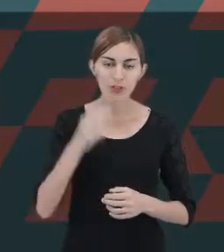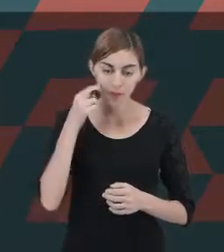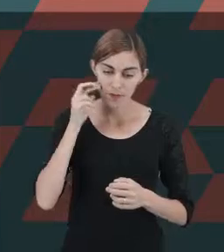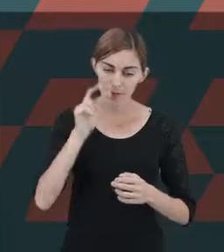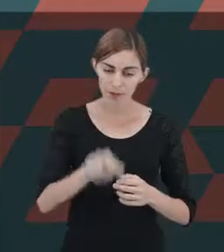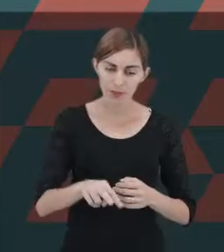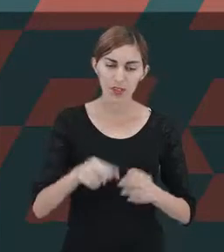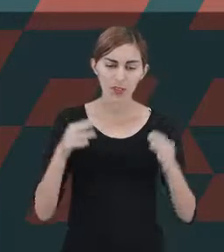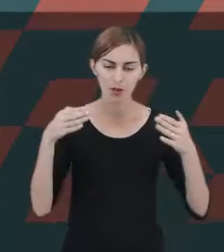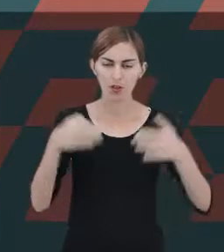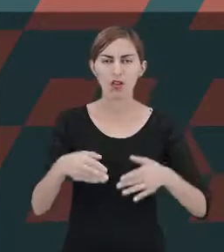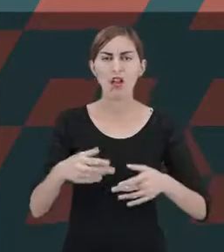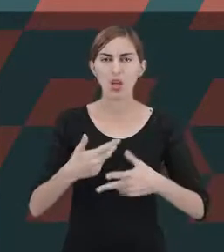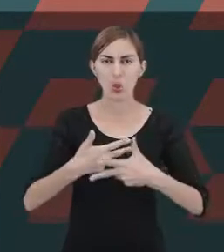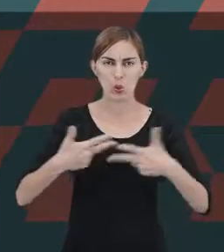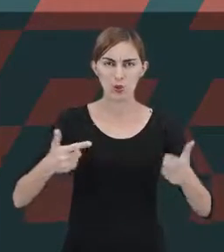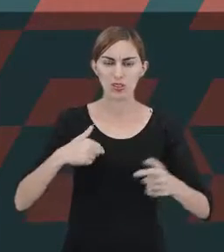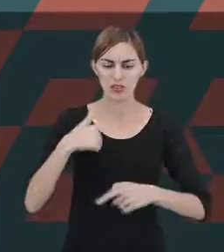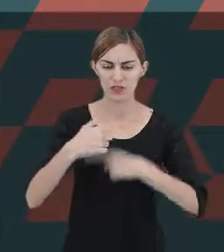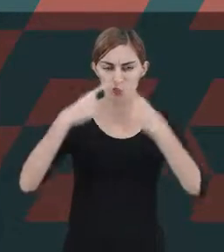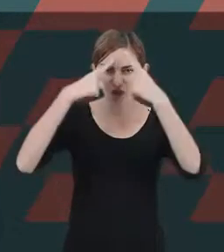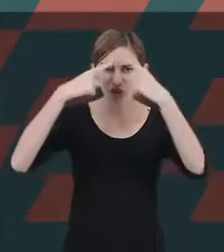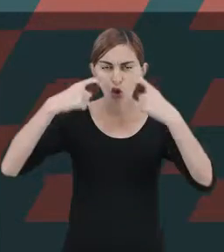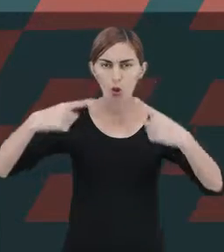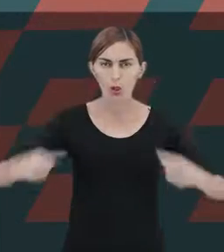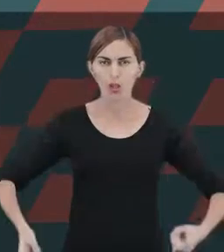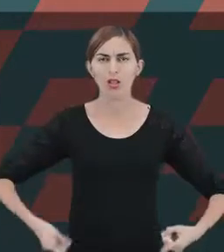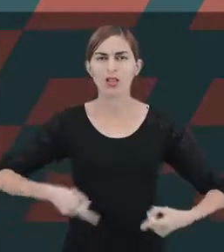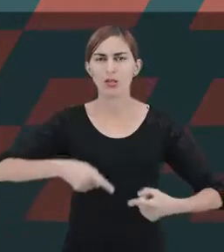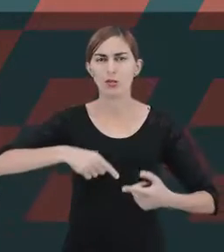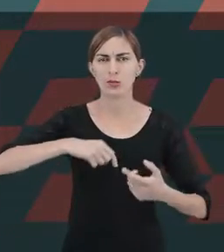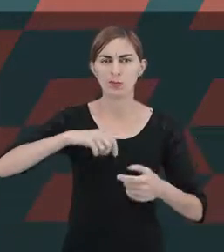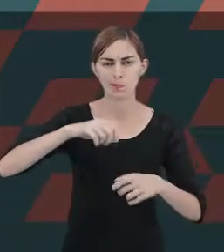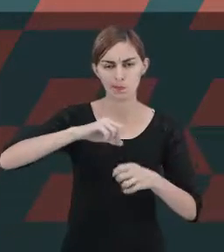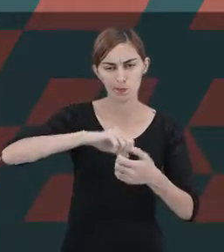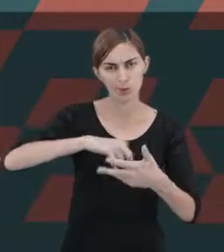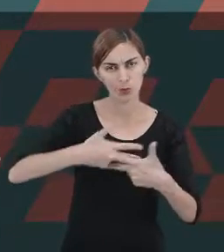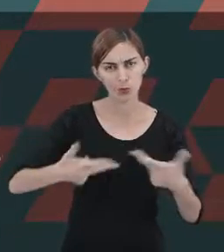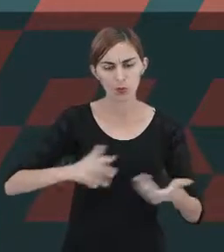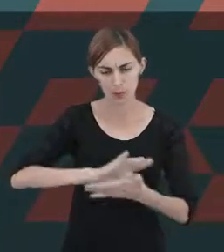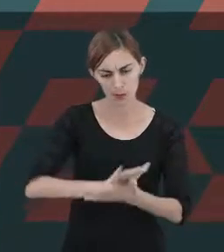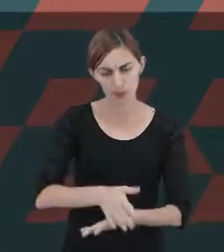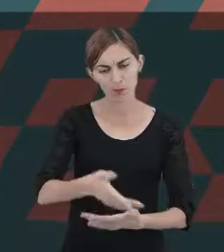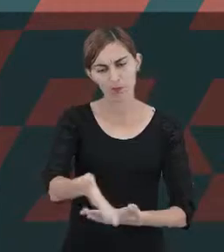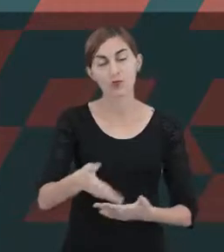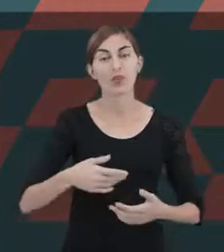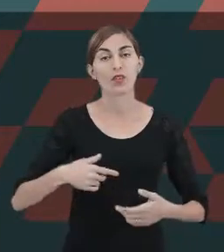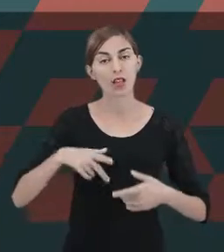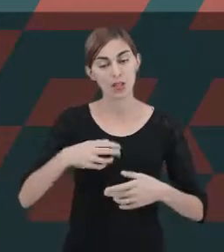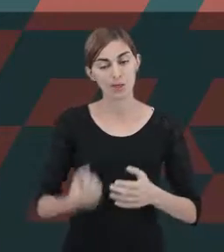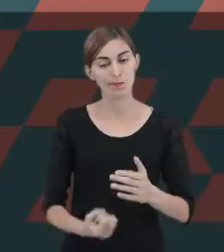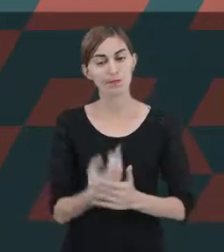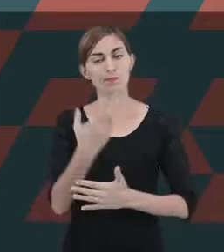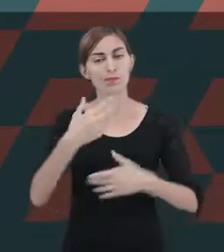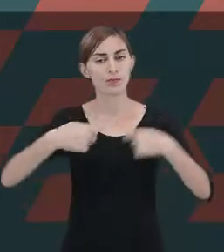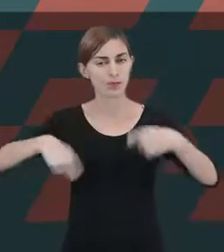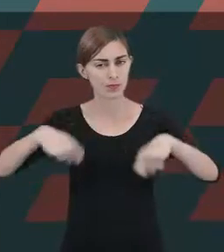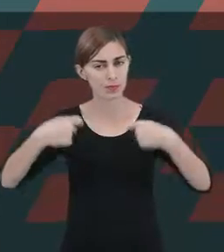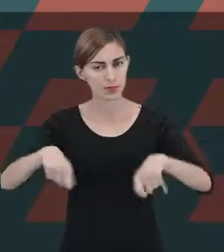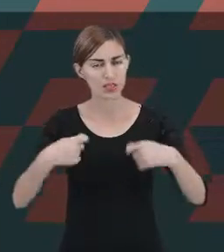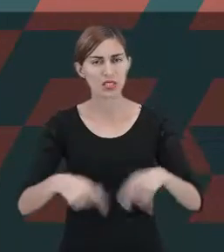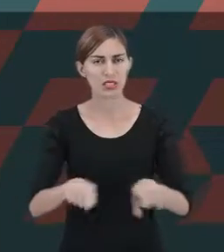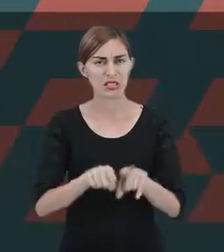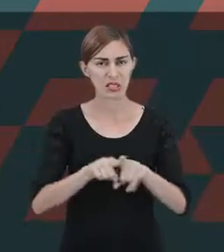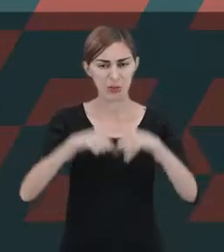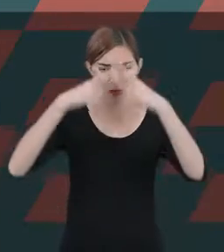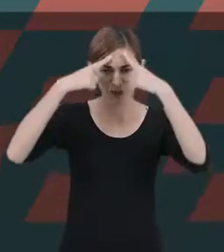grandes violências e, com isso, surge, a partir da necessidade e da tamanha violência que